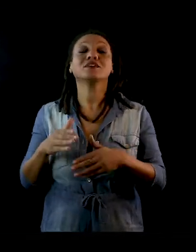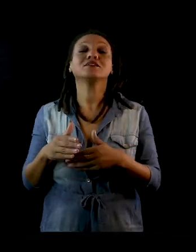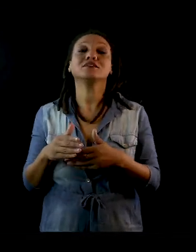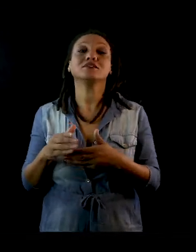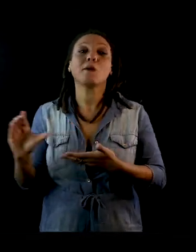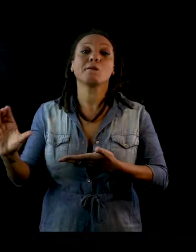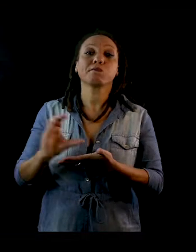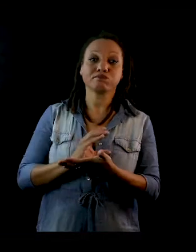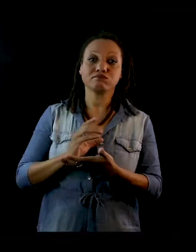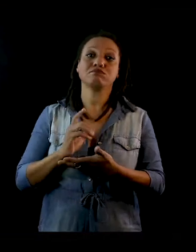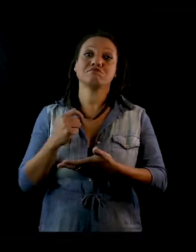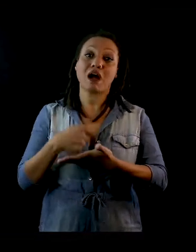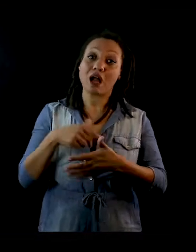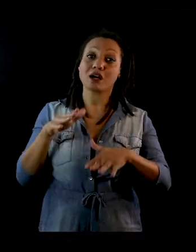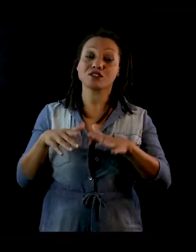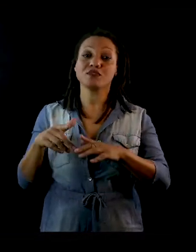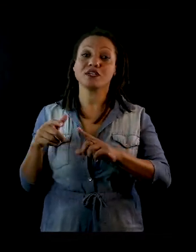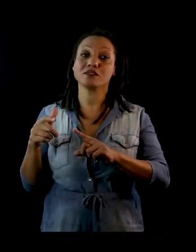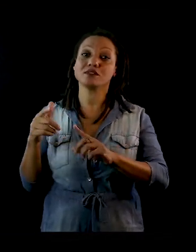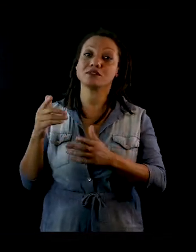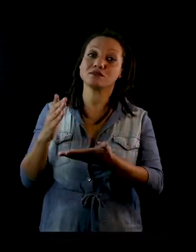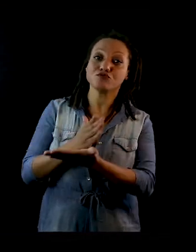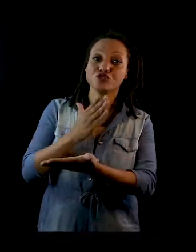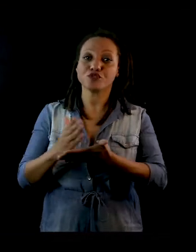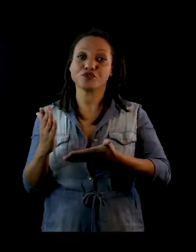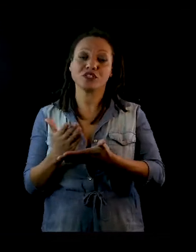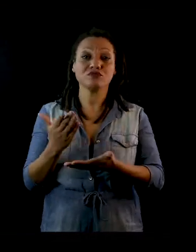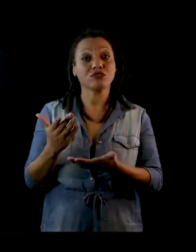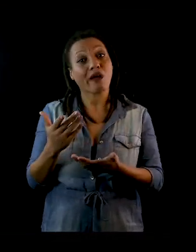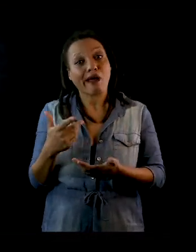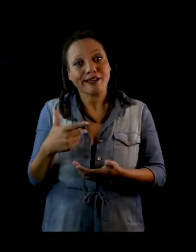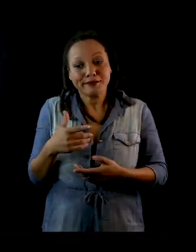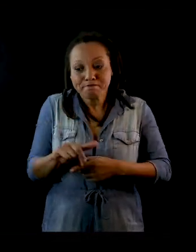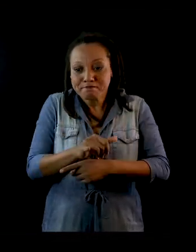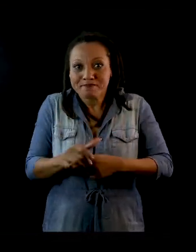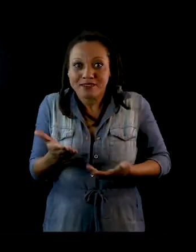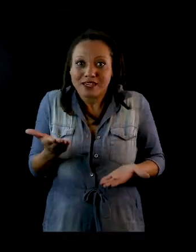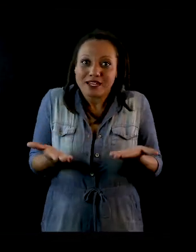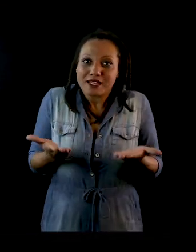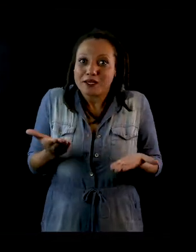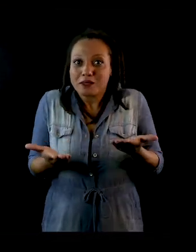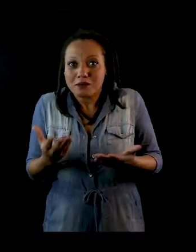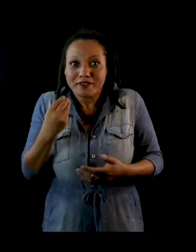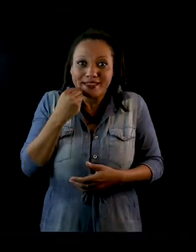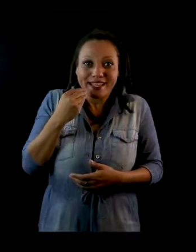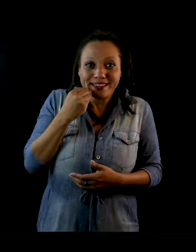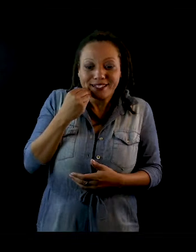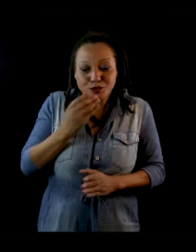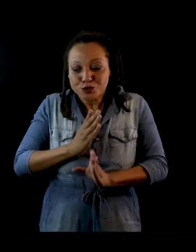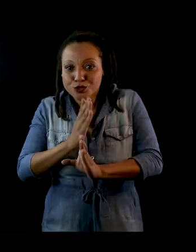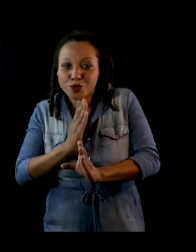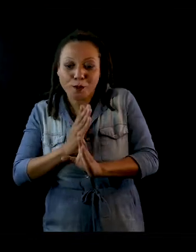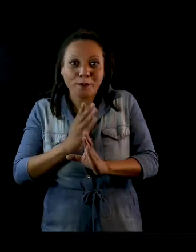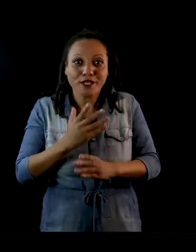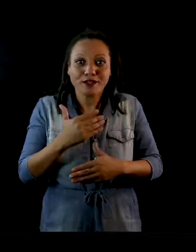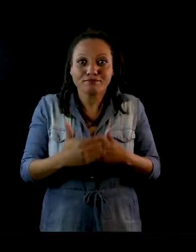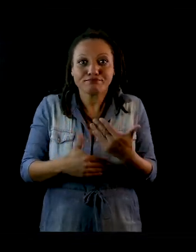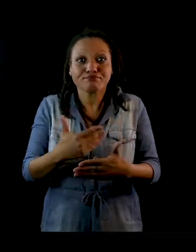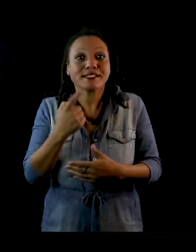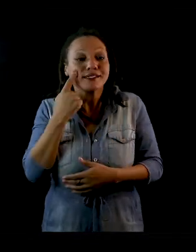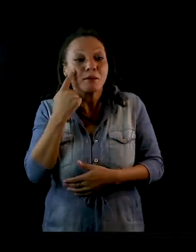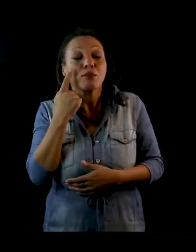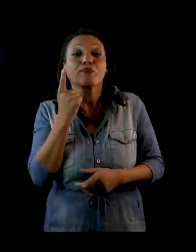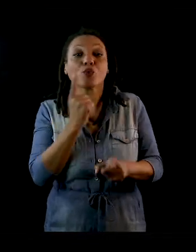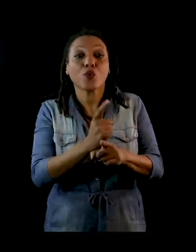da publicação, às vezes parcialmente. E a gente vai equilibrando as coisas, dando um equilíbrio, descobrindo uma